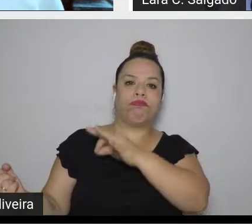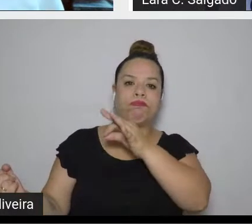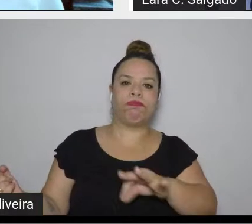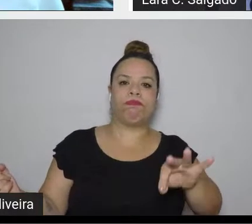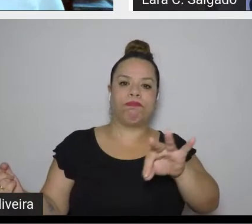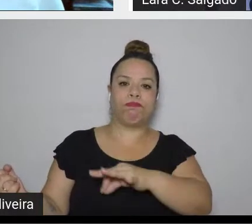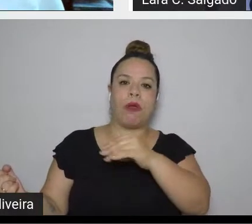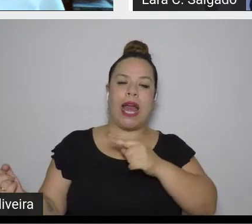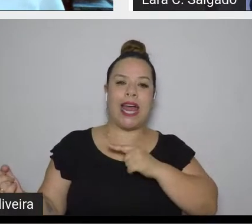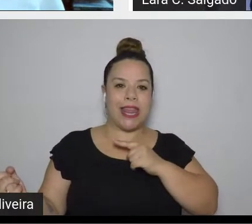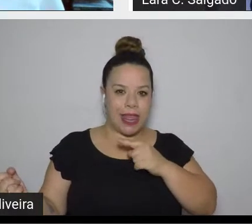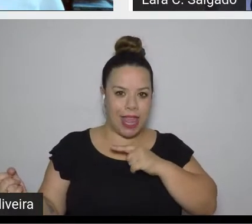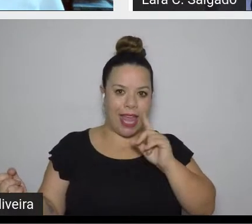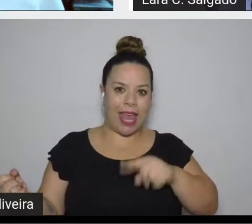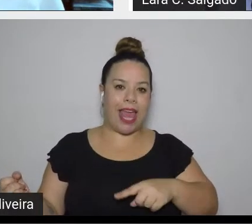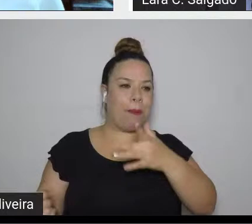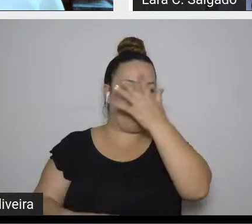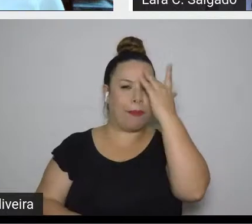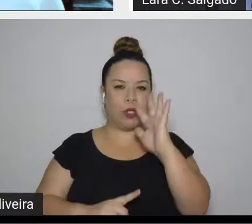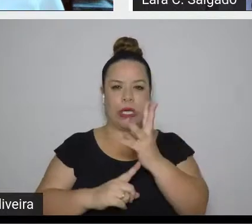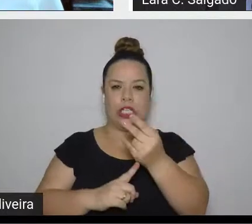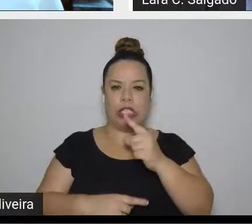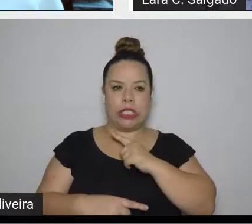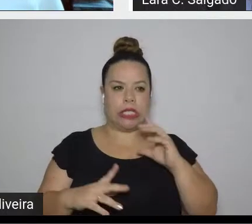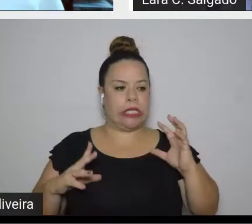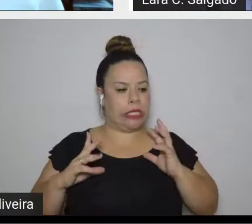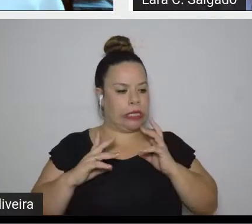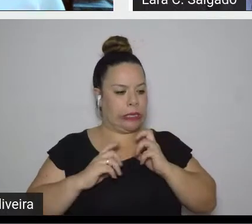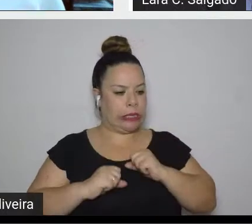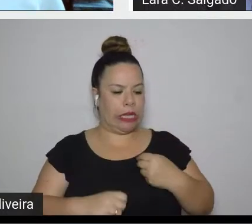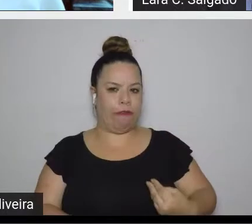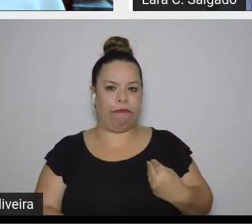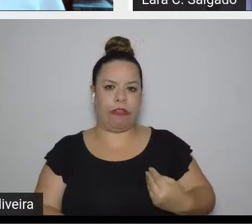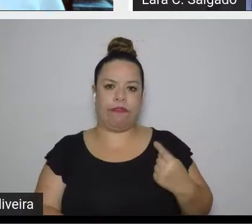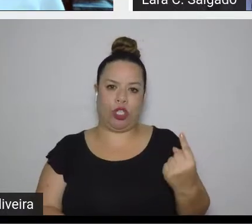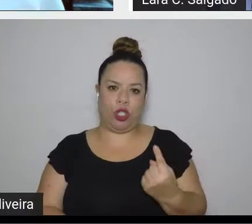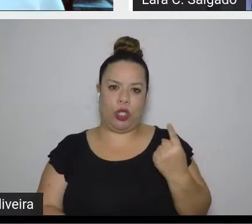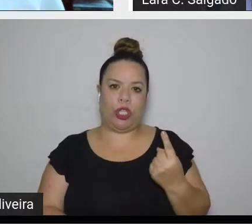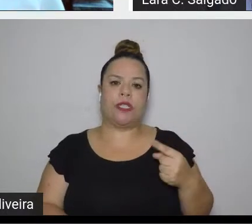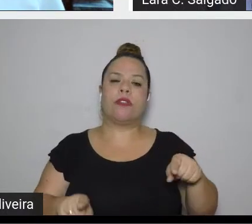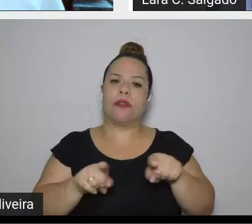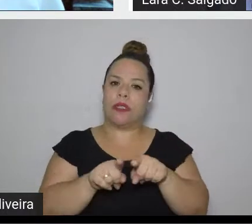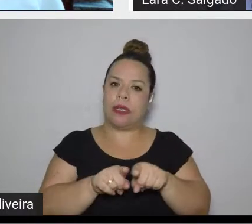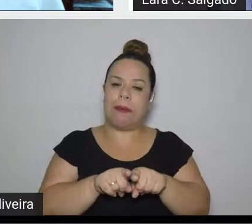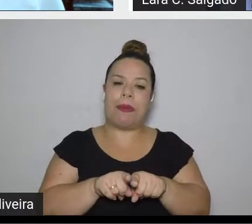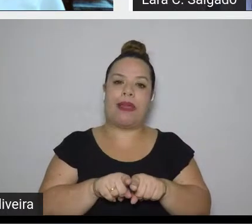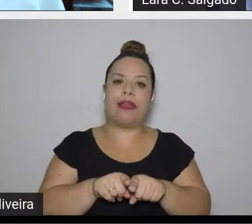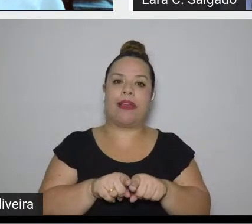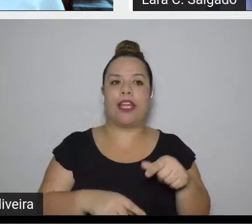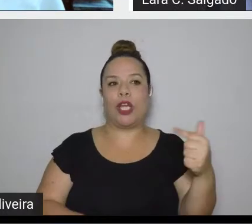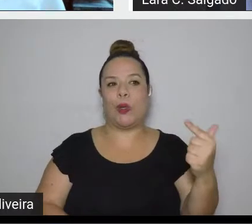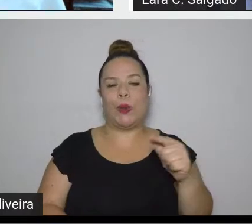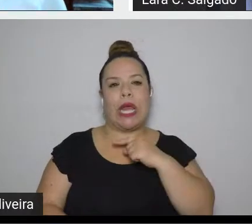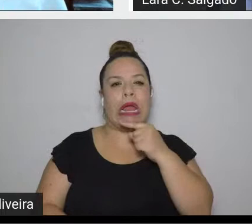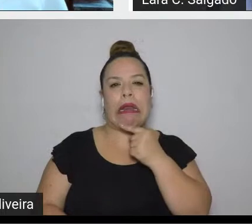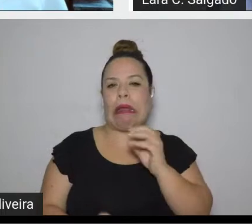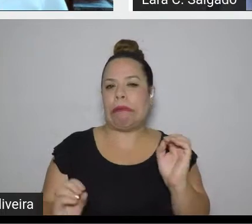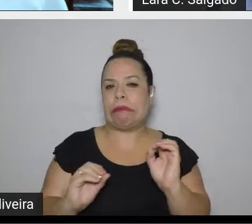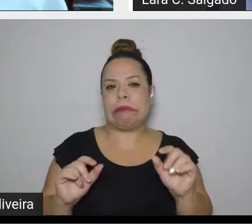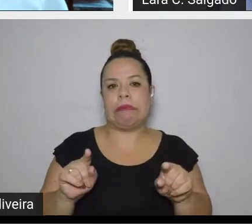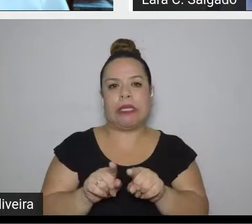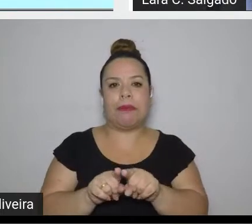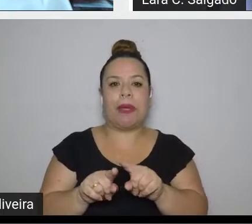obscuro, que vive sozinho e que não tem ninguém, mas